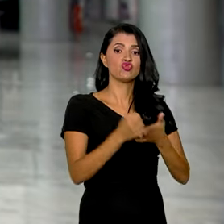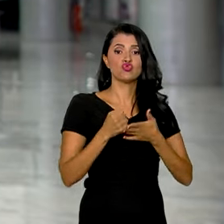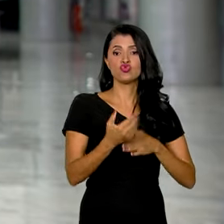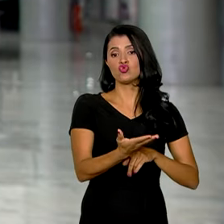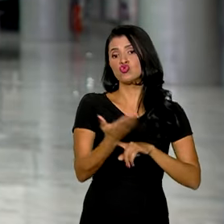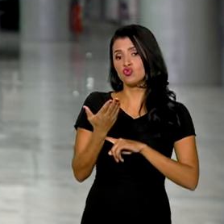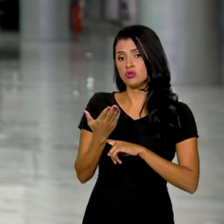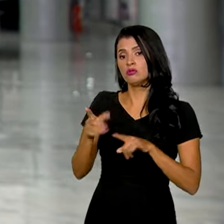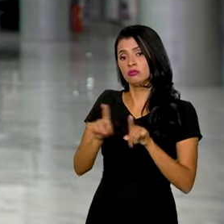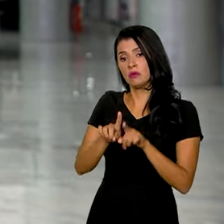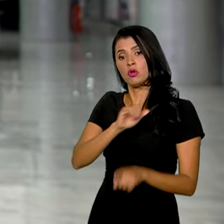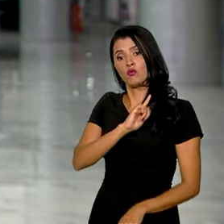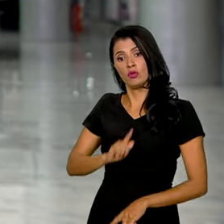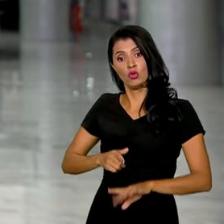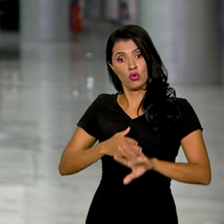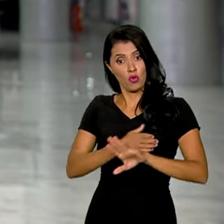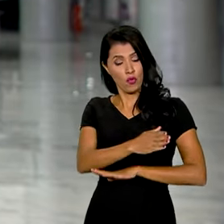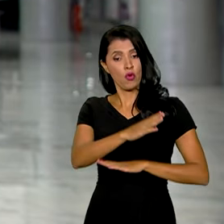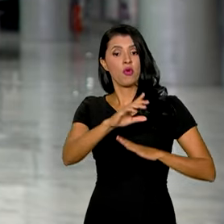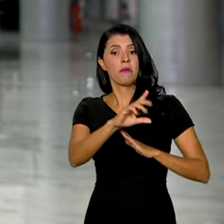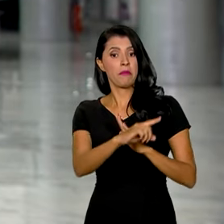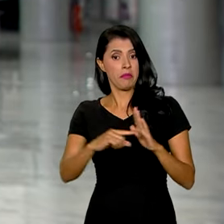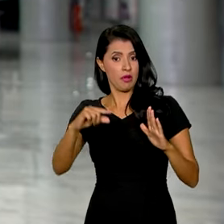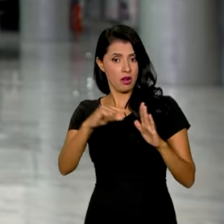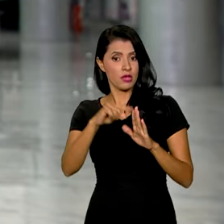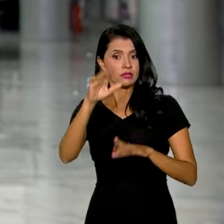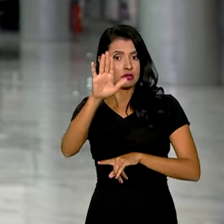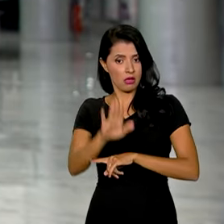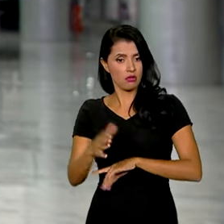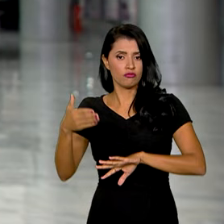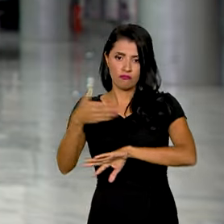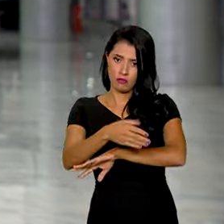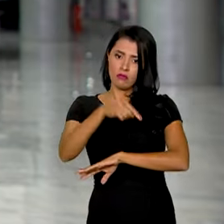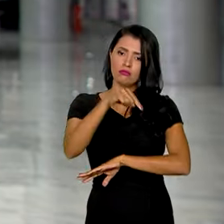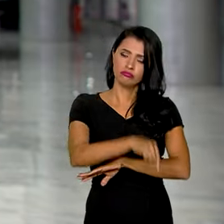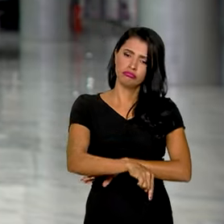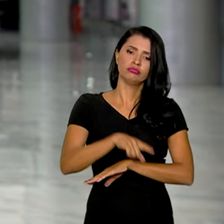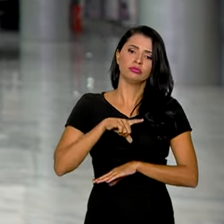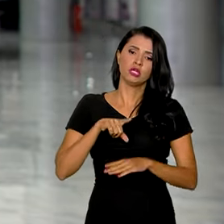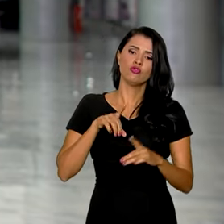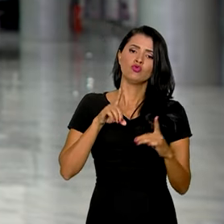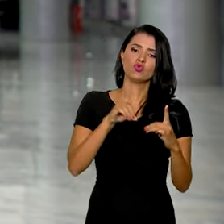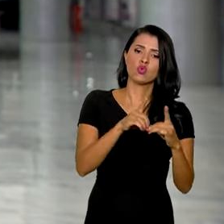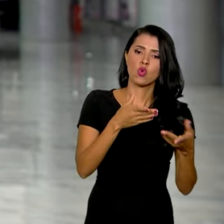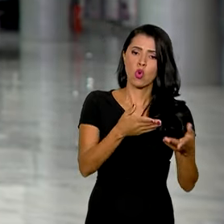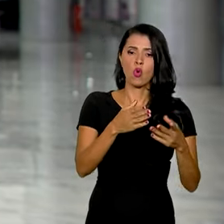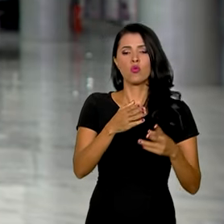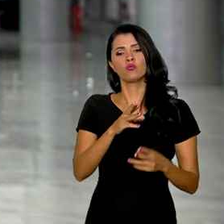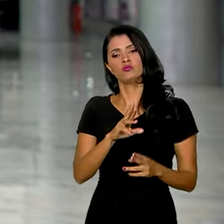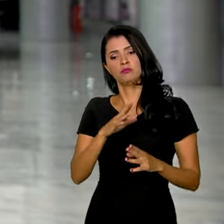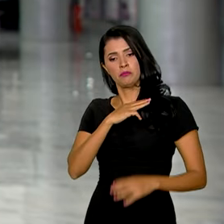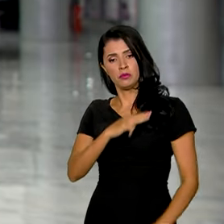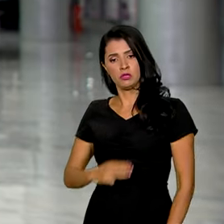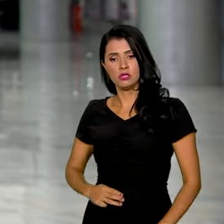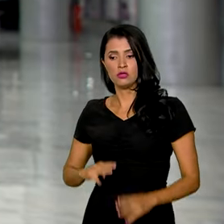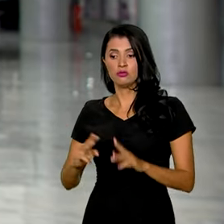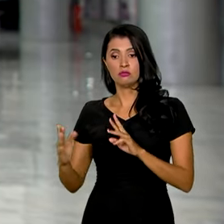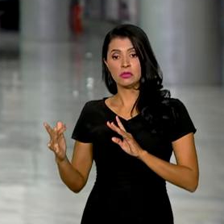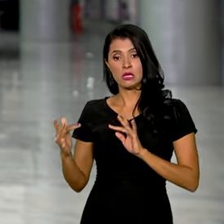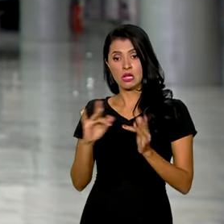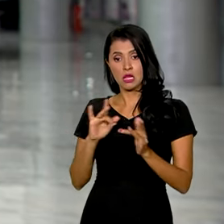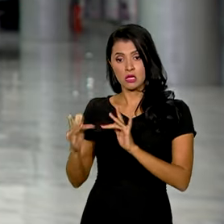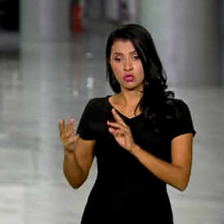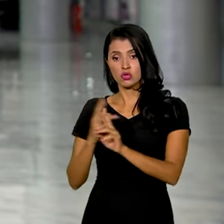também esteve no Palácio do Planalto, aqui no período da tarde, e se reuniu com o ministro das Relações Institucionais,